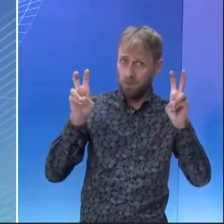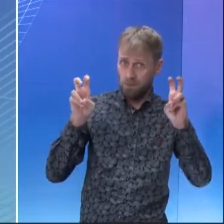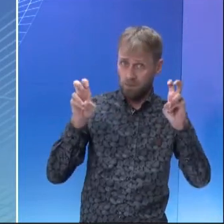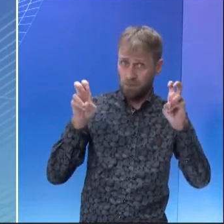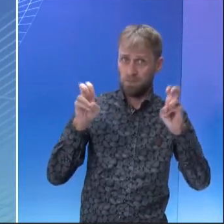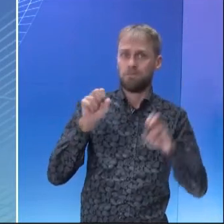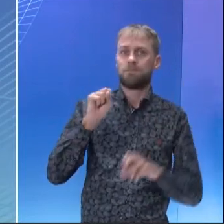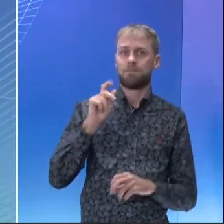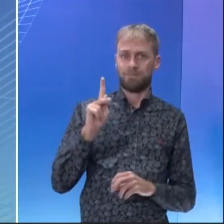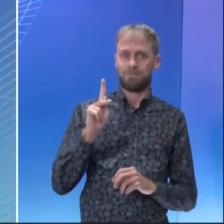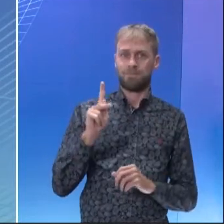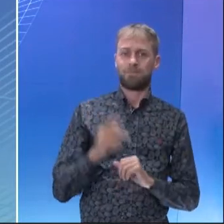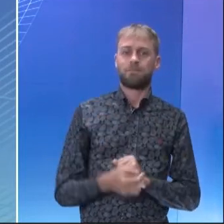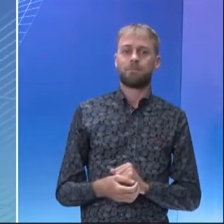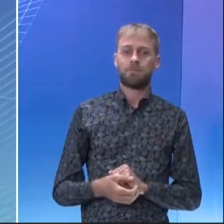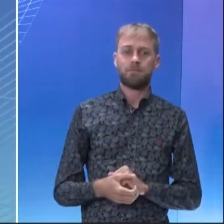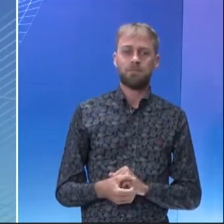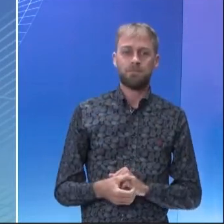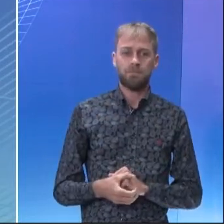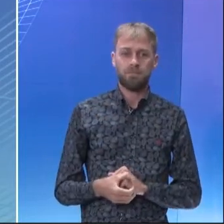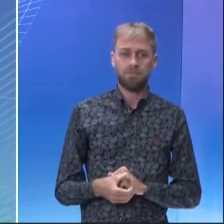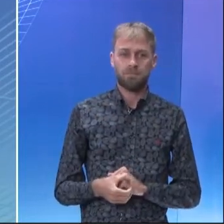Tá bom? Vamos para a próxima.